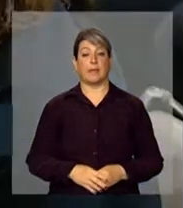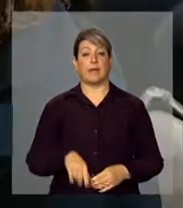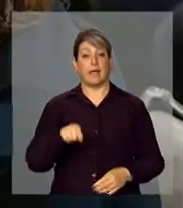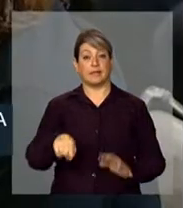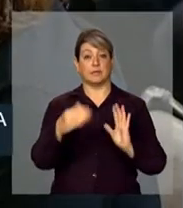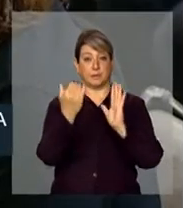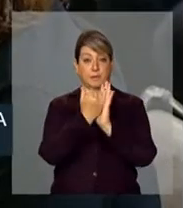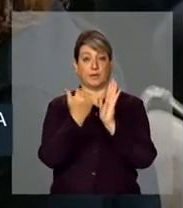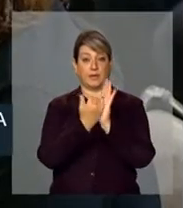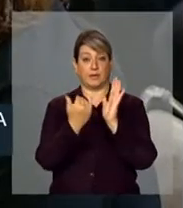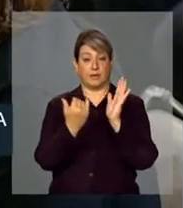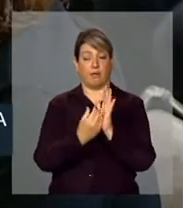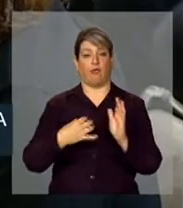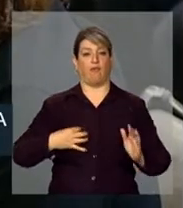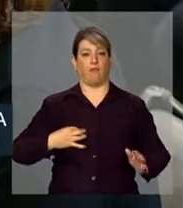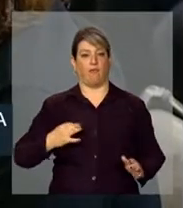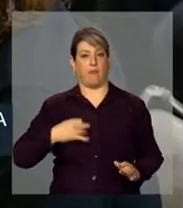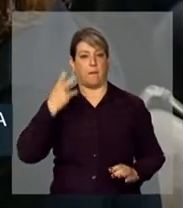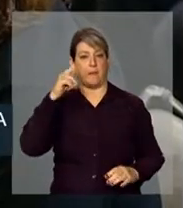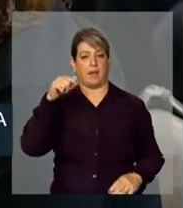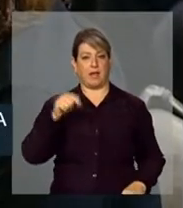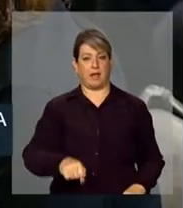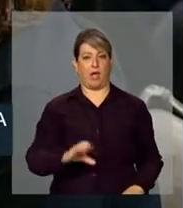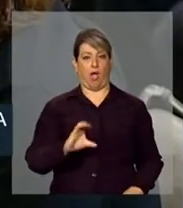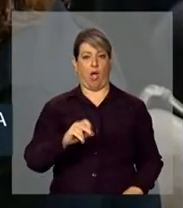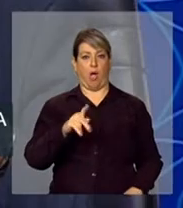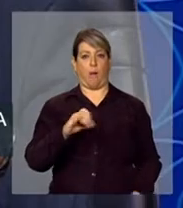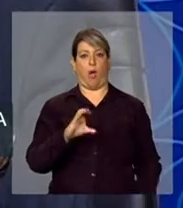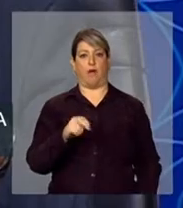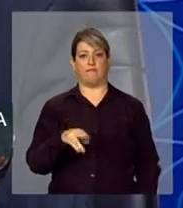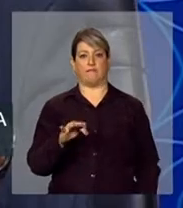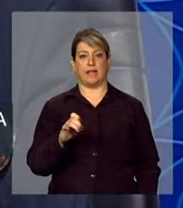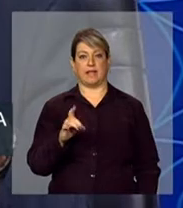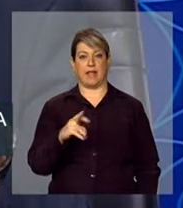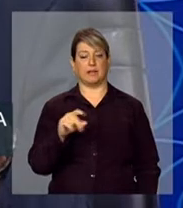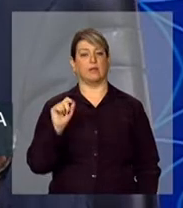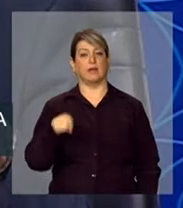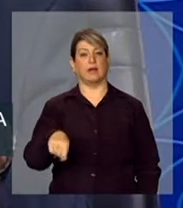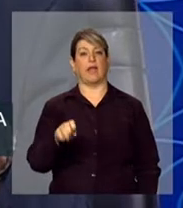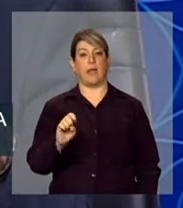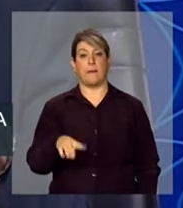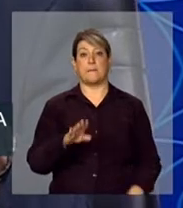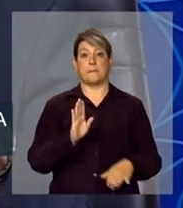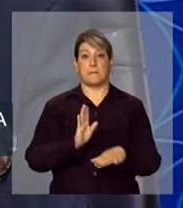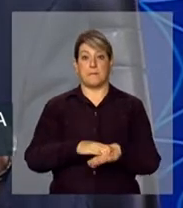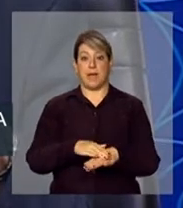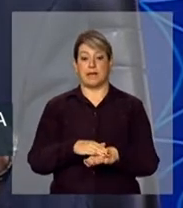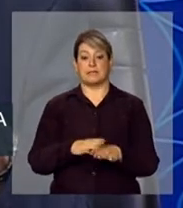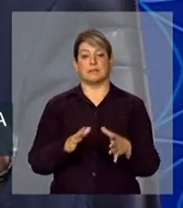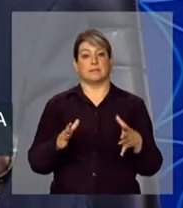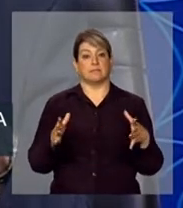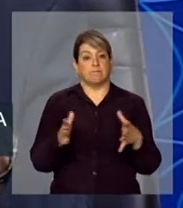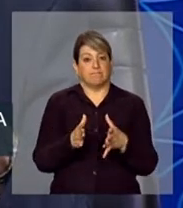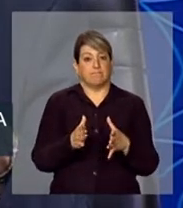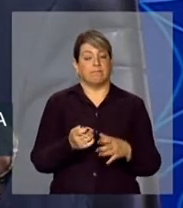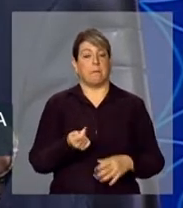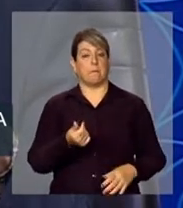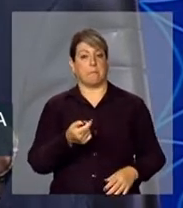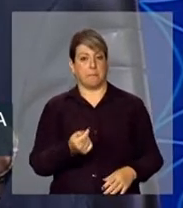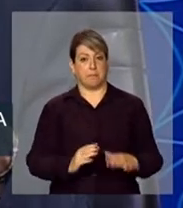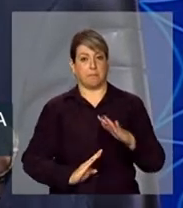do voluntariado para a Copa das Confederações é mais restrito, é mais limitado.